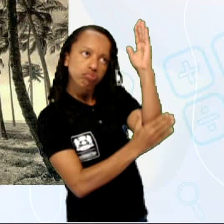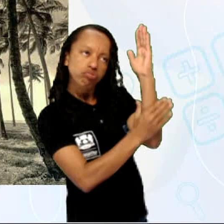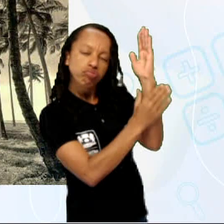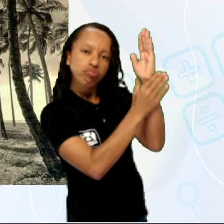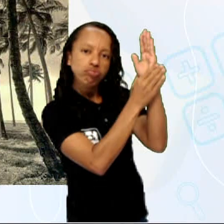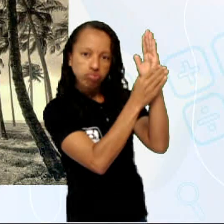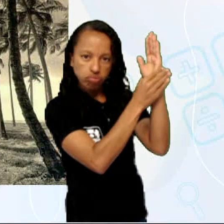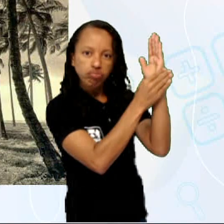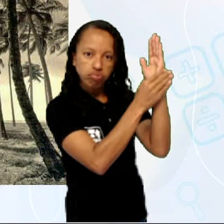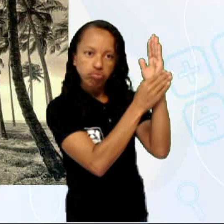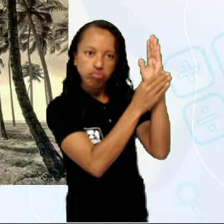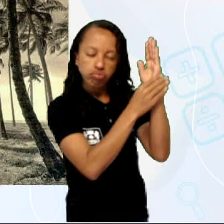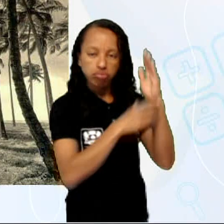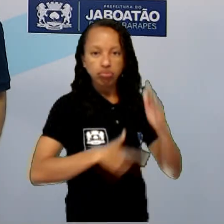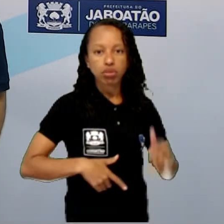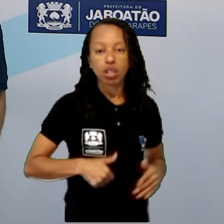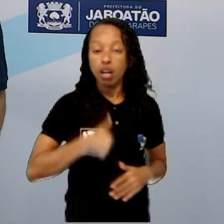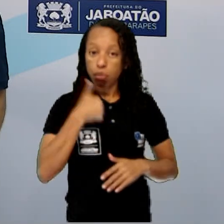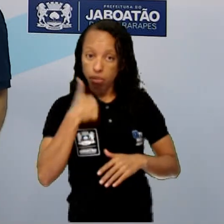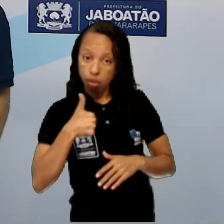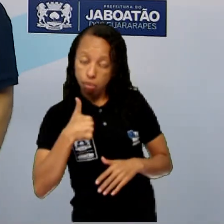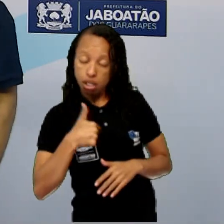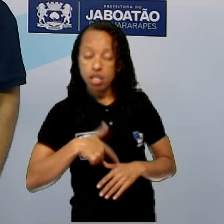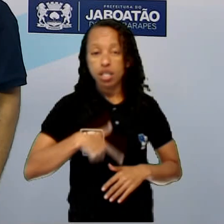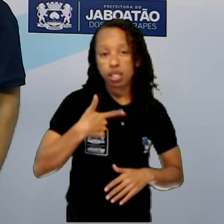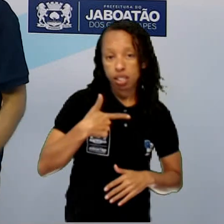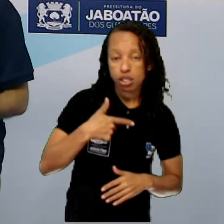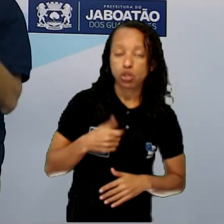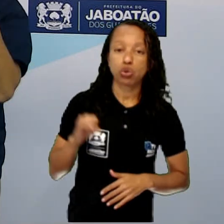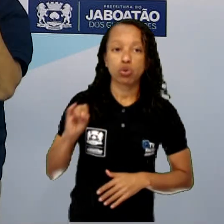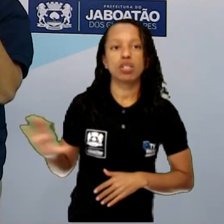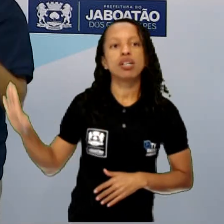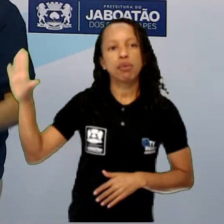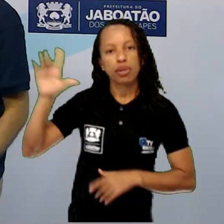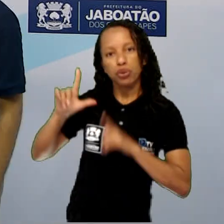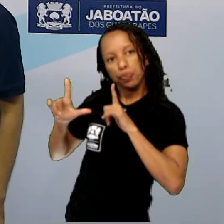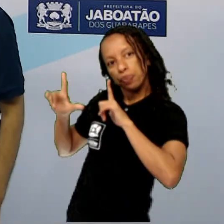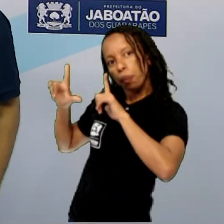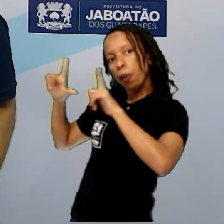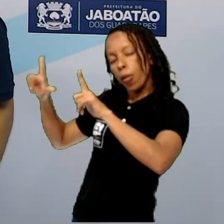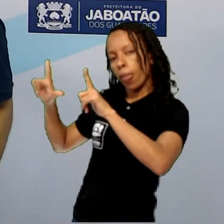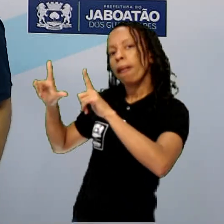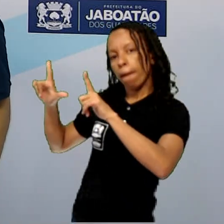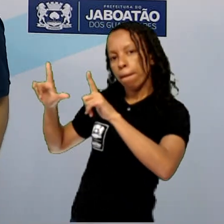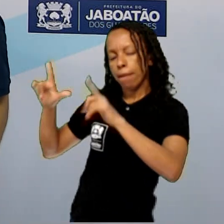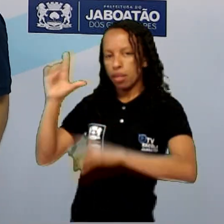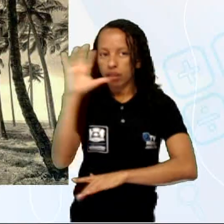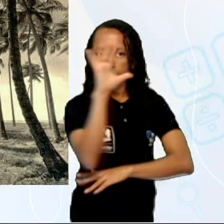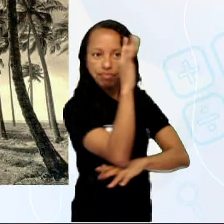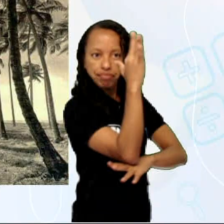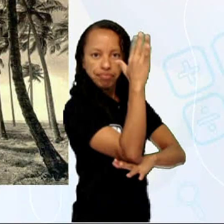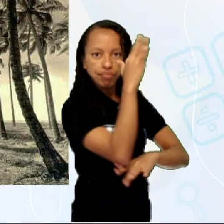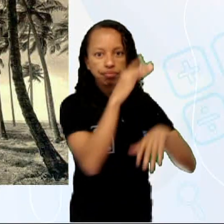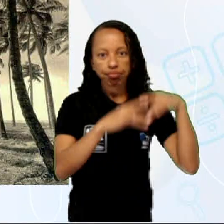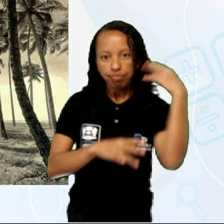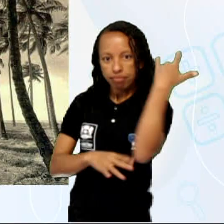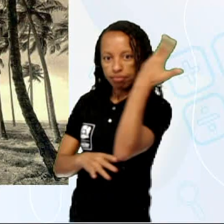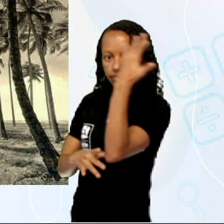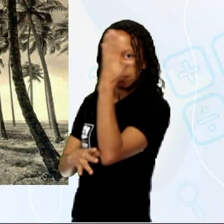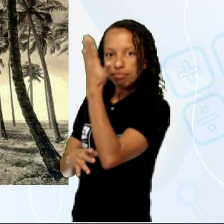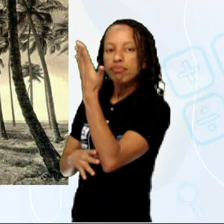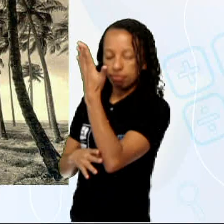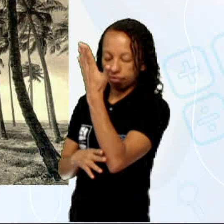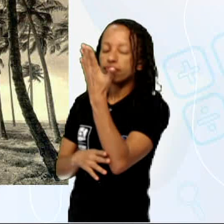Na segunda imagem também, que tem a igrejinha de piedade lá no fundo, né? Antiga. Então, essas árvores aqui são consideradas árvore